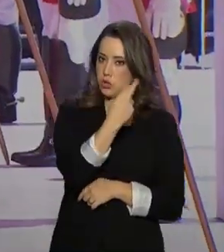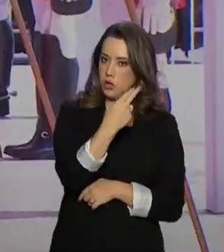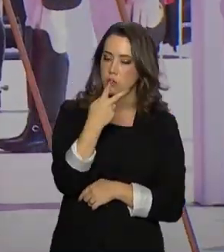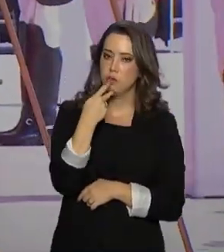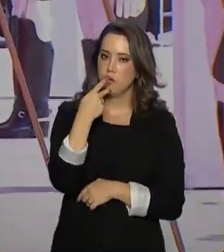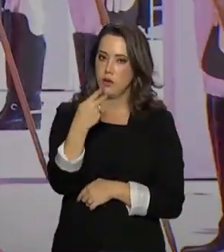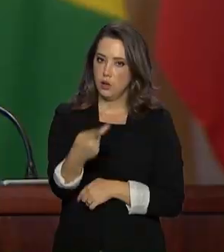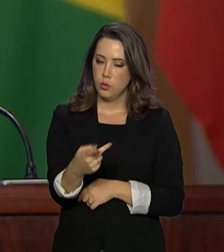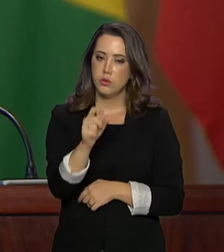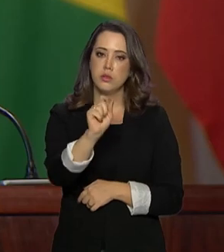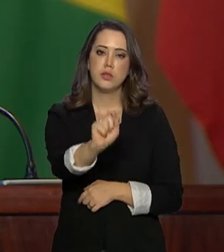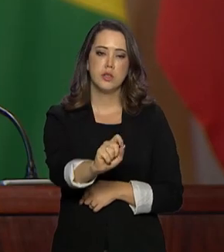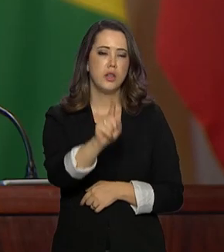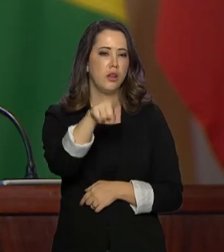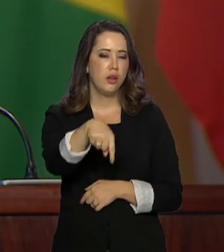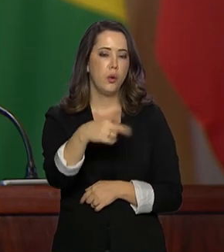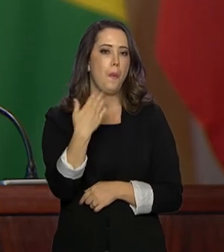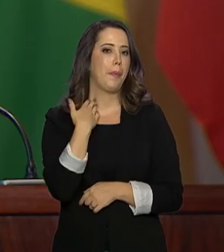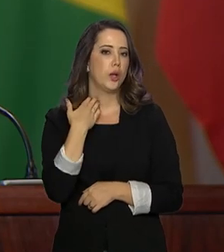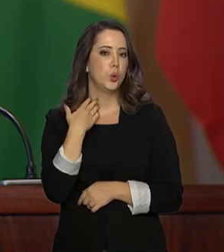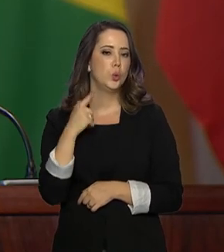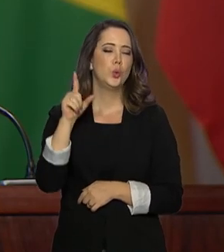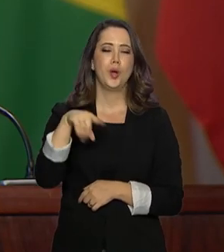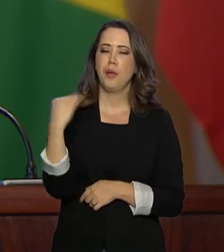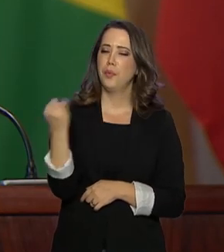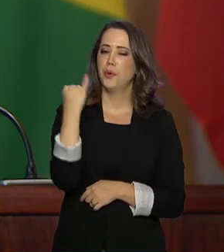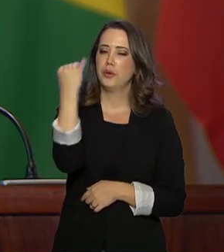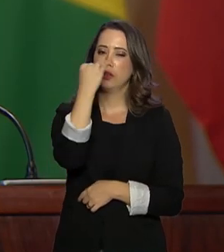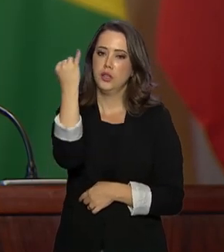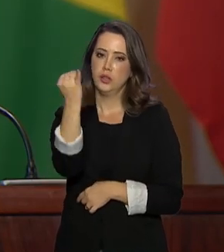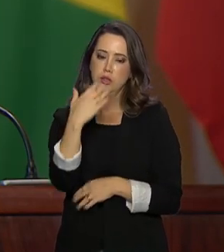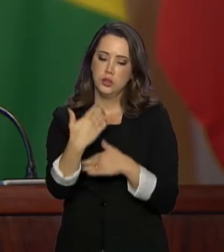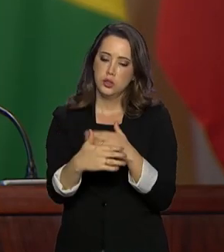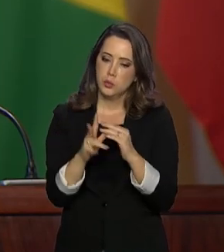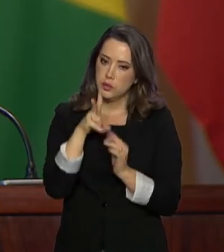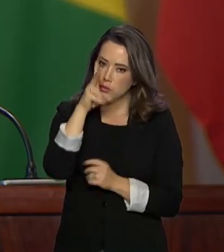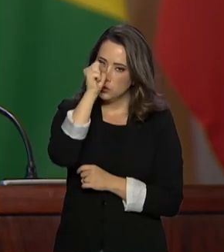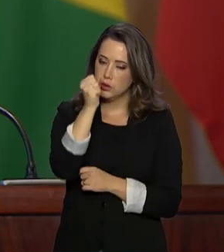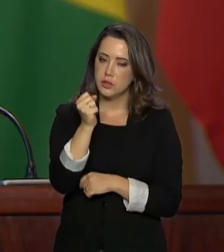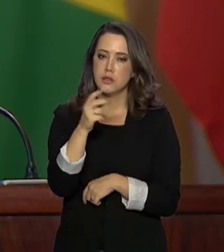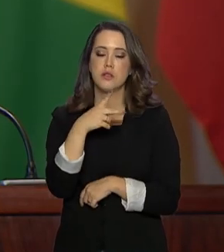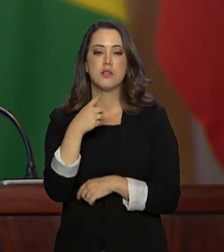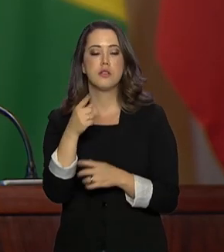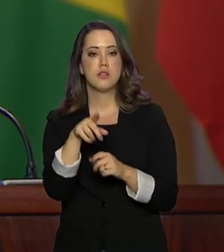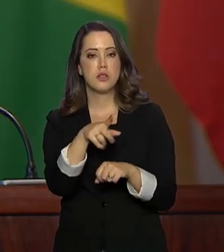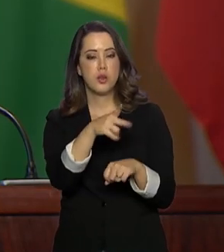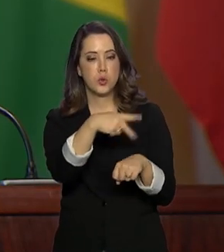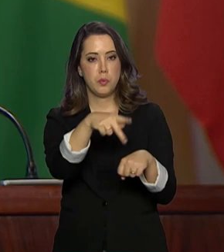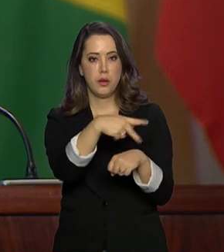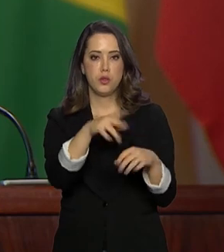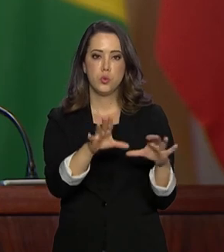Putin, destacou que a instituição é fundamental para fortalecer o interesse dos países do bloco.